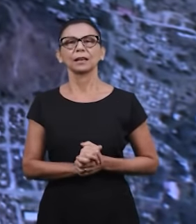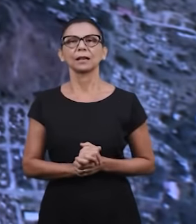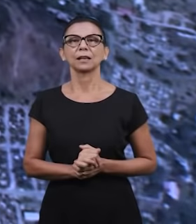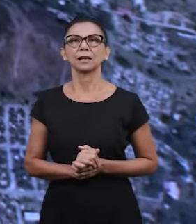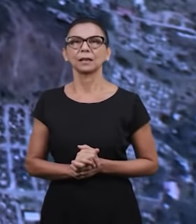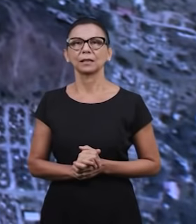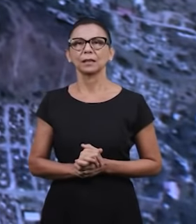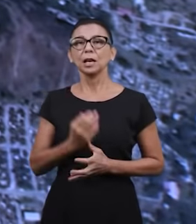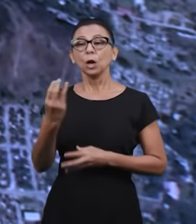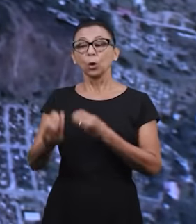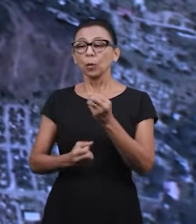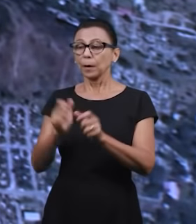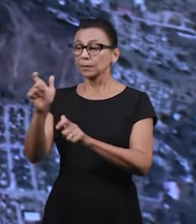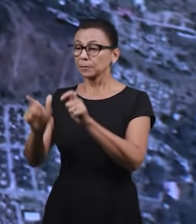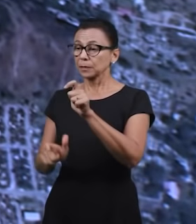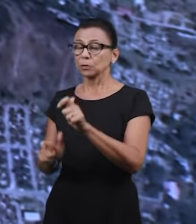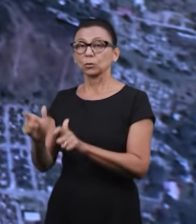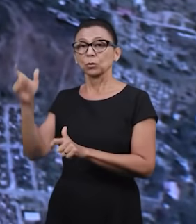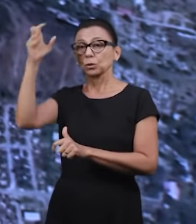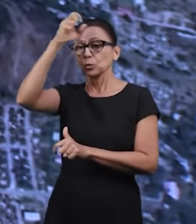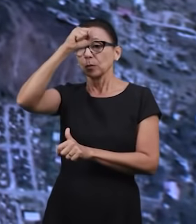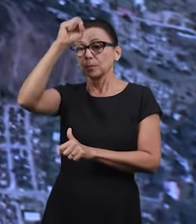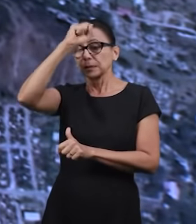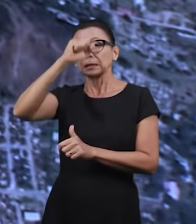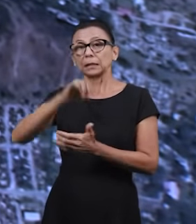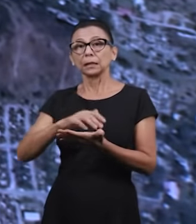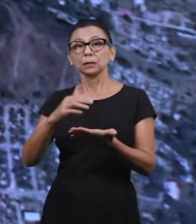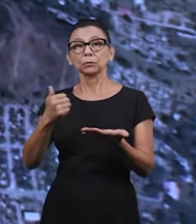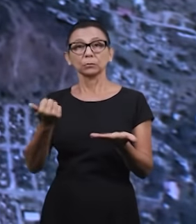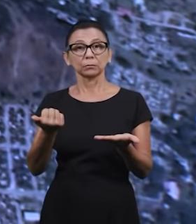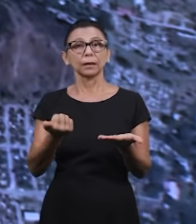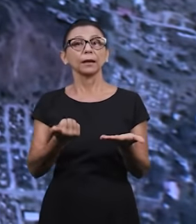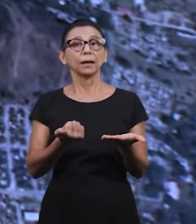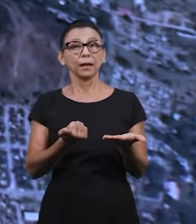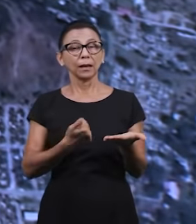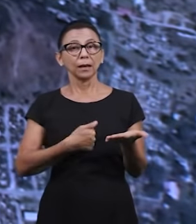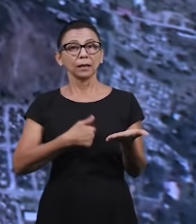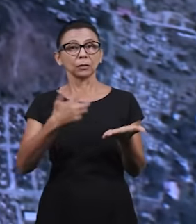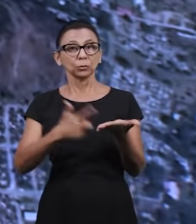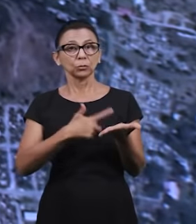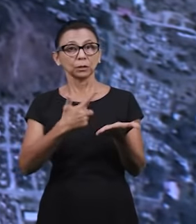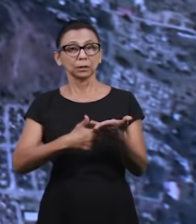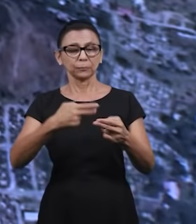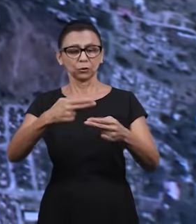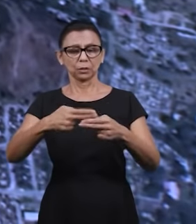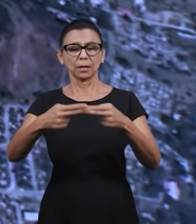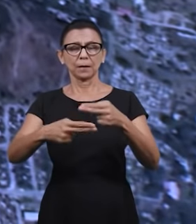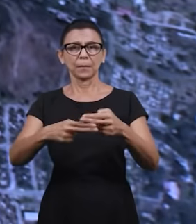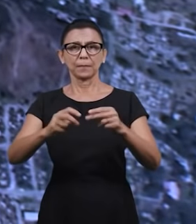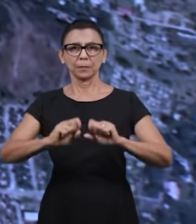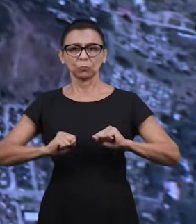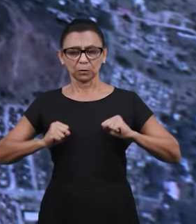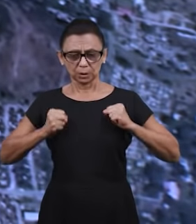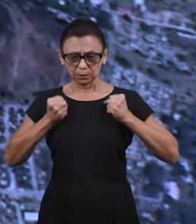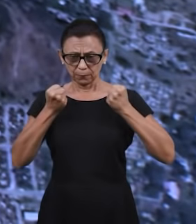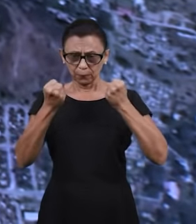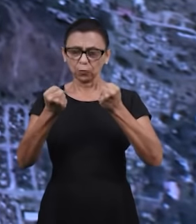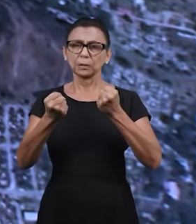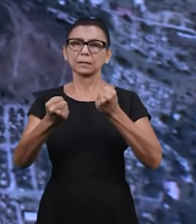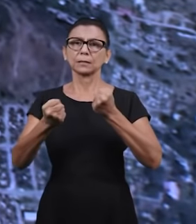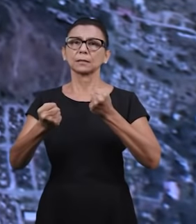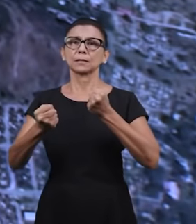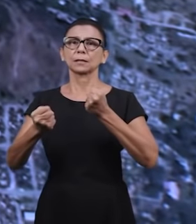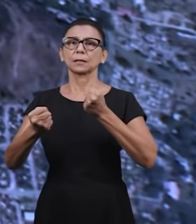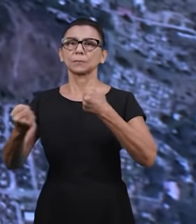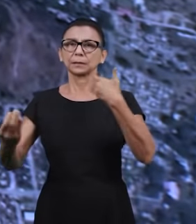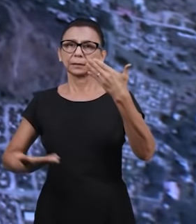ao aprendizado da igreja com o estudo que foi feito no livro de Neemias. Esforçar as mãos é para